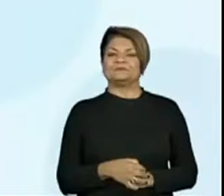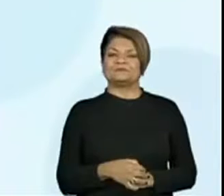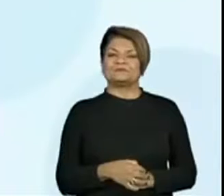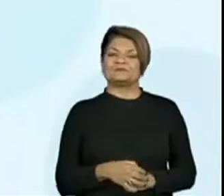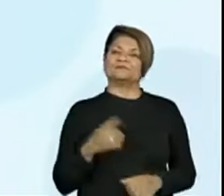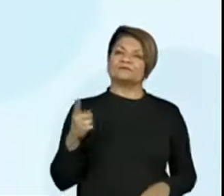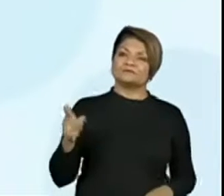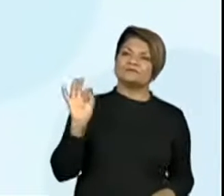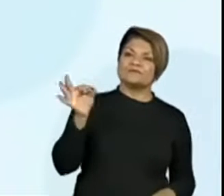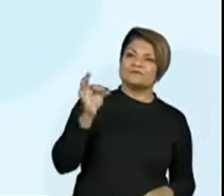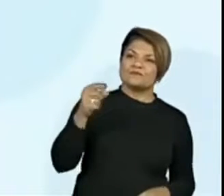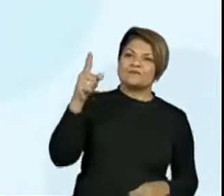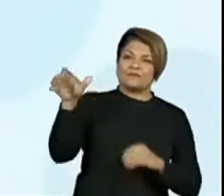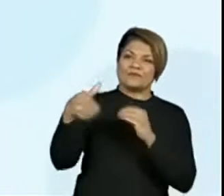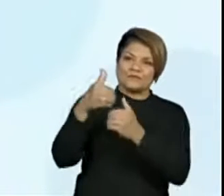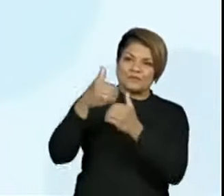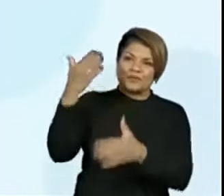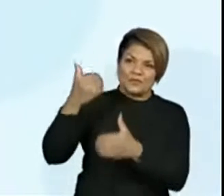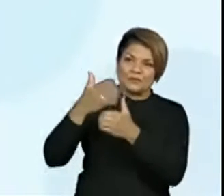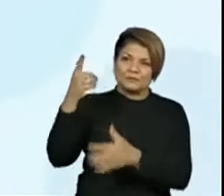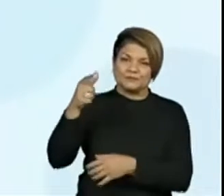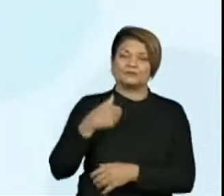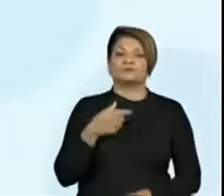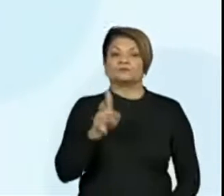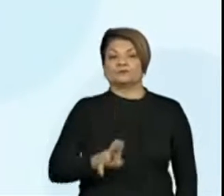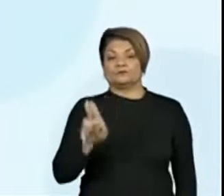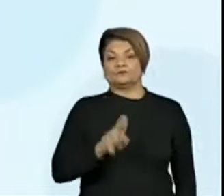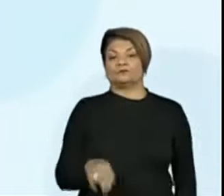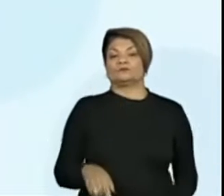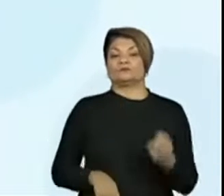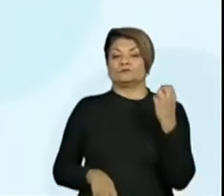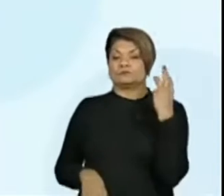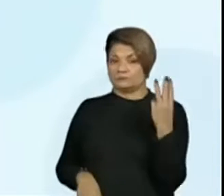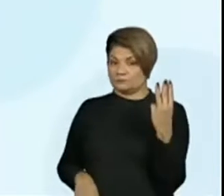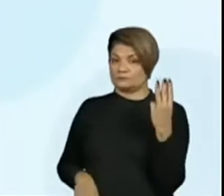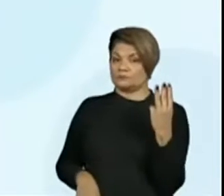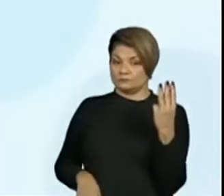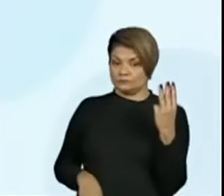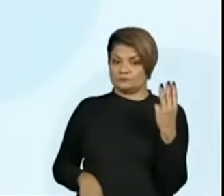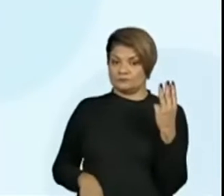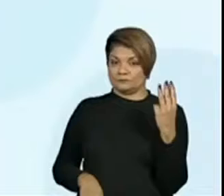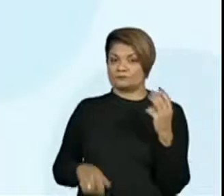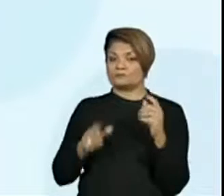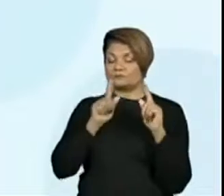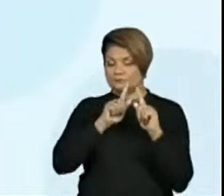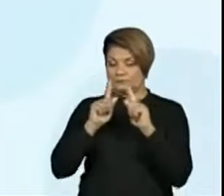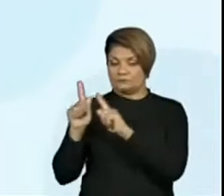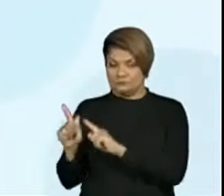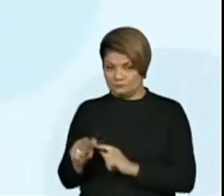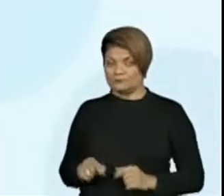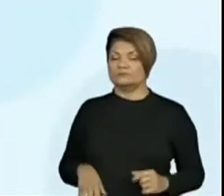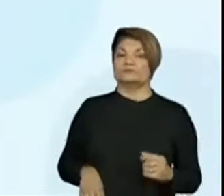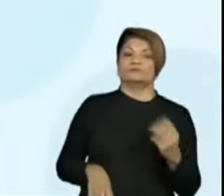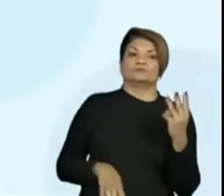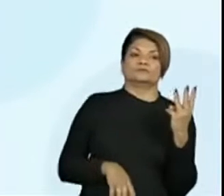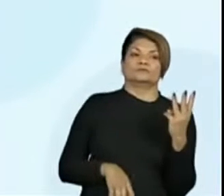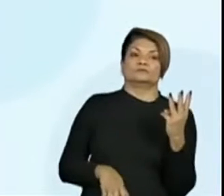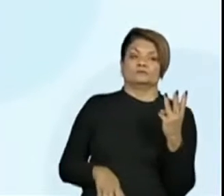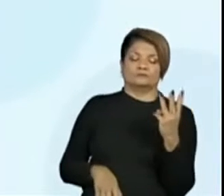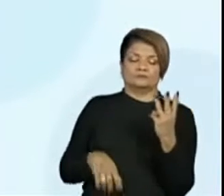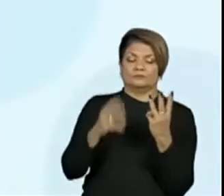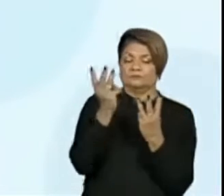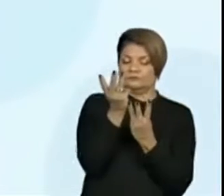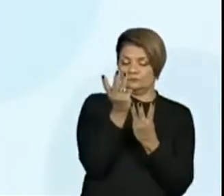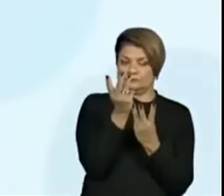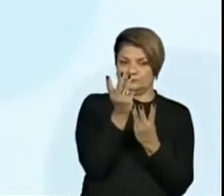pessoal está colocando lá. Foram usadas 3 fichas, não é? As 3 centenas, 3 dezenas